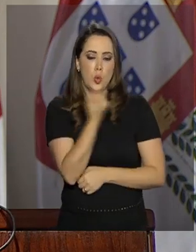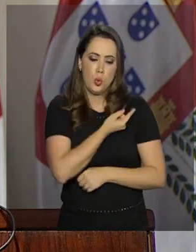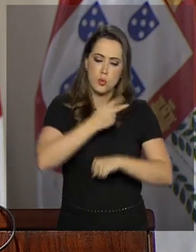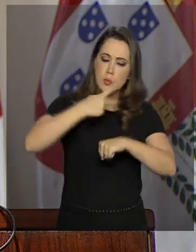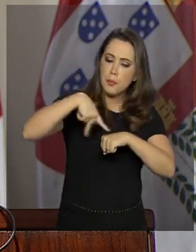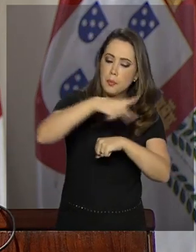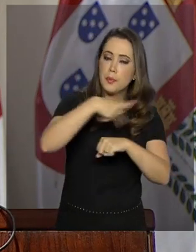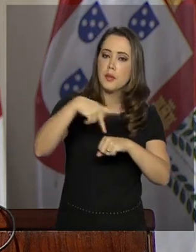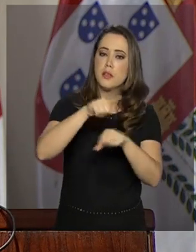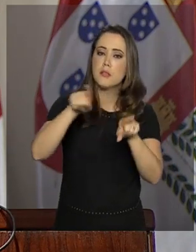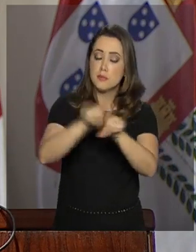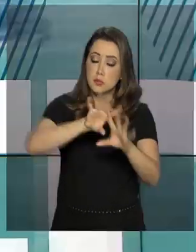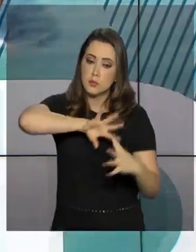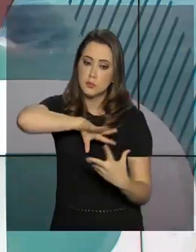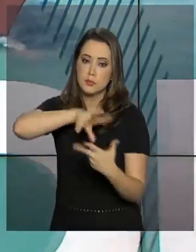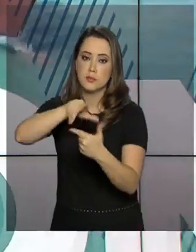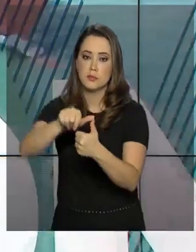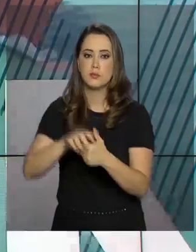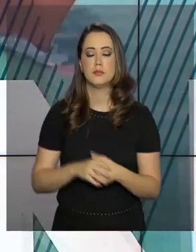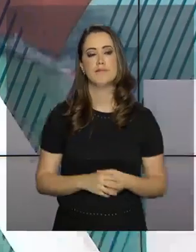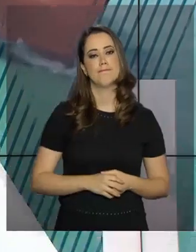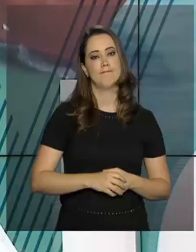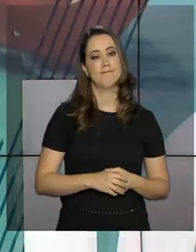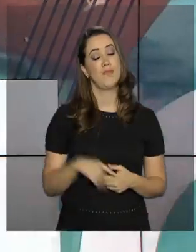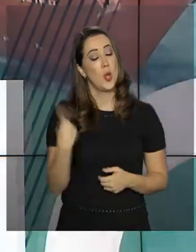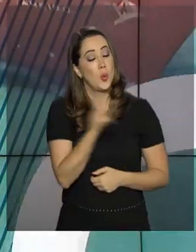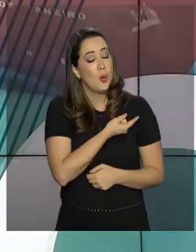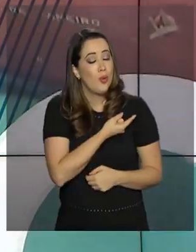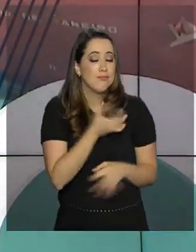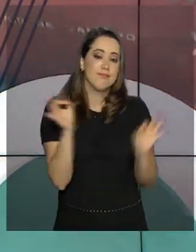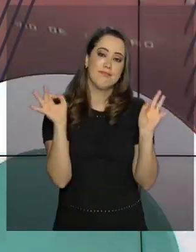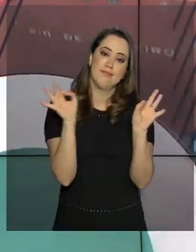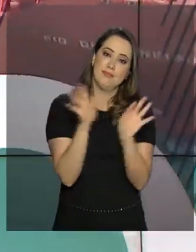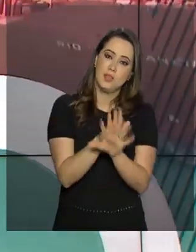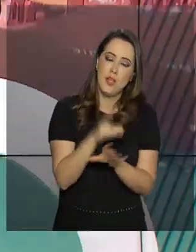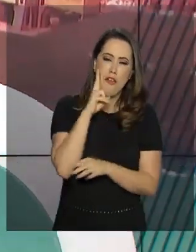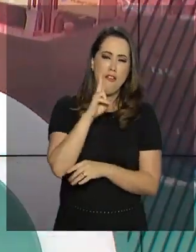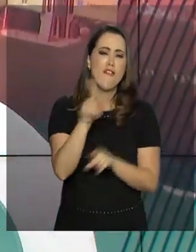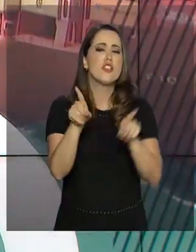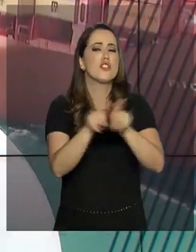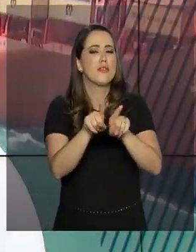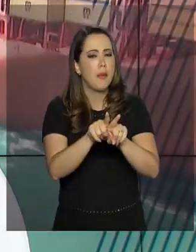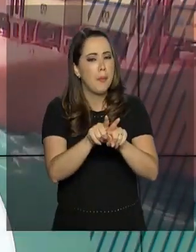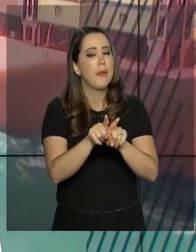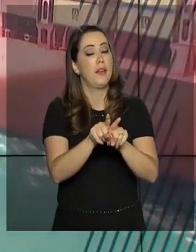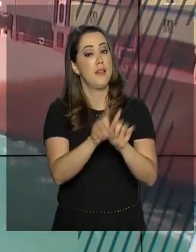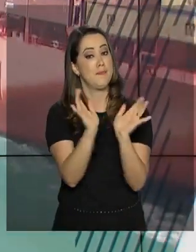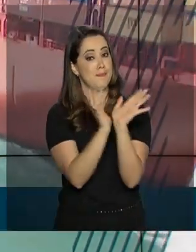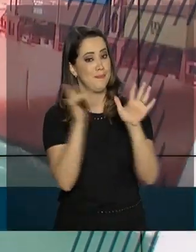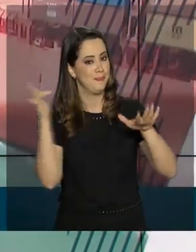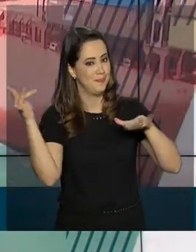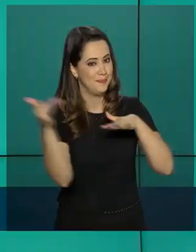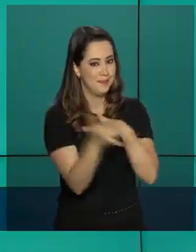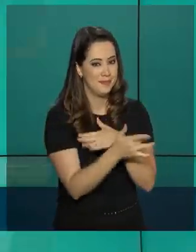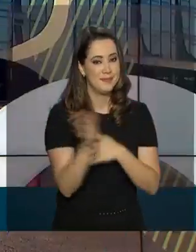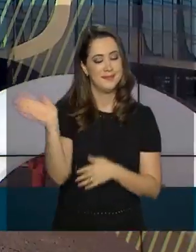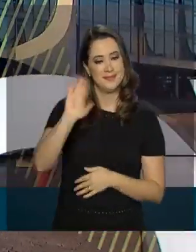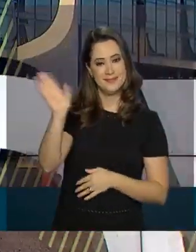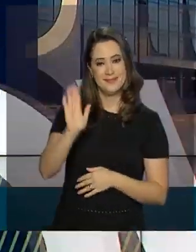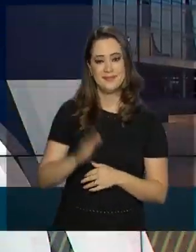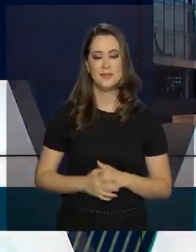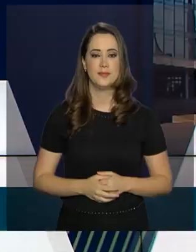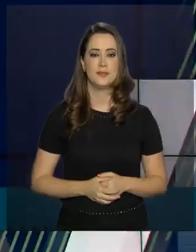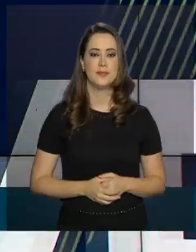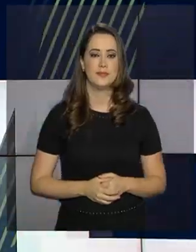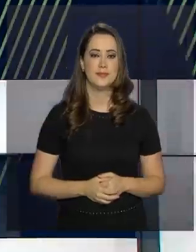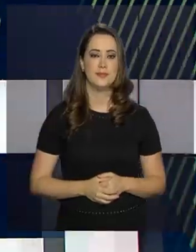E o governo agora fica por aqui. Acompanhe a gente também pelas nossas redes sociais. Até